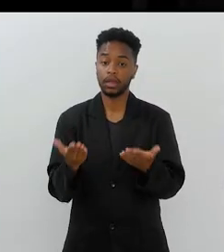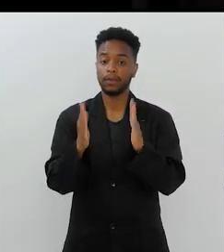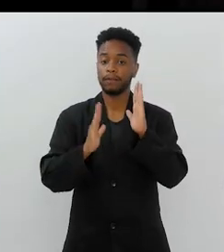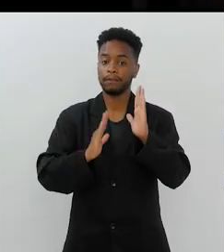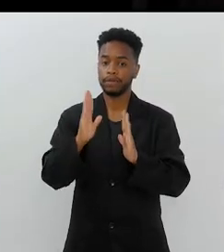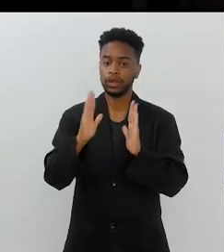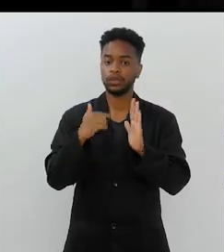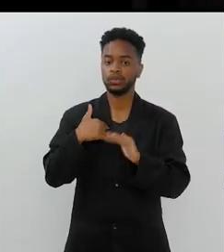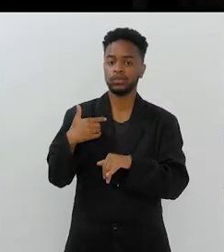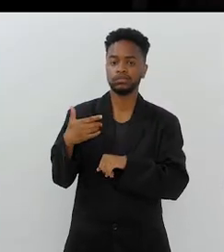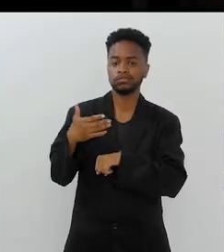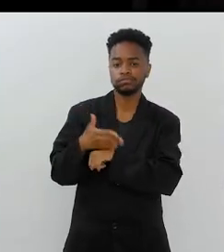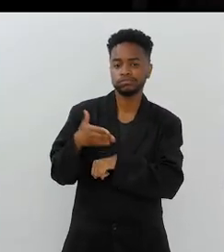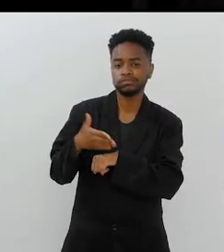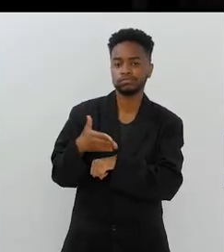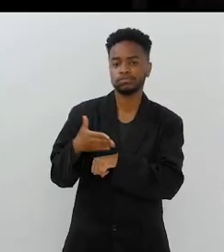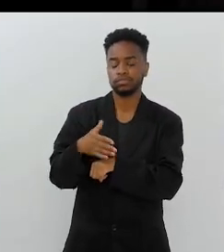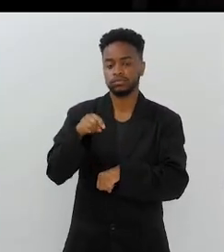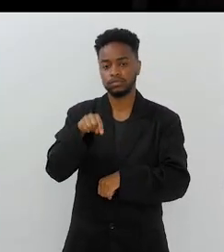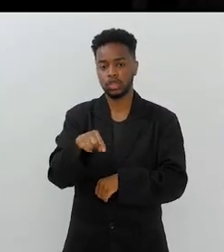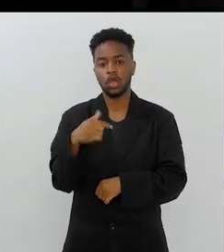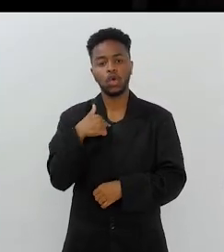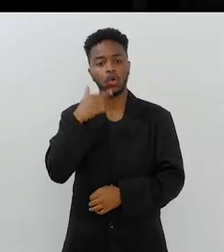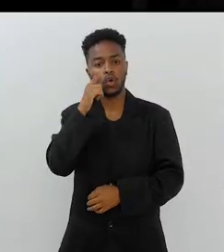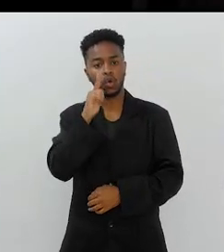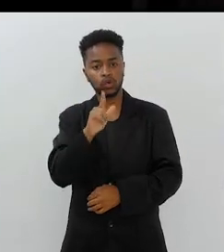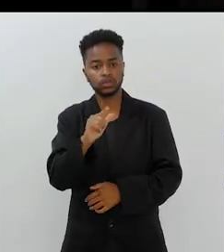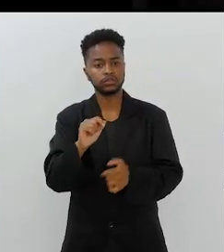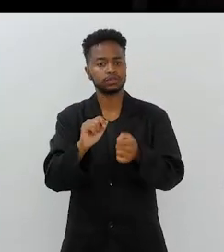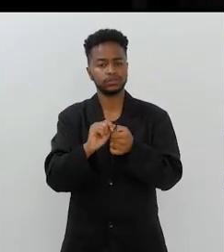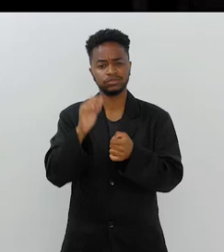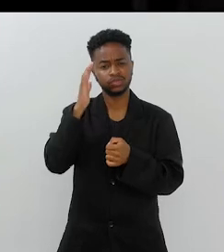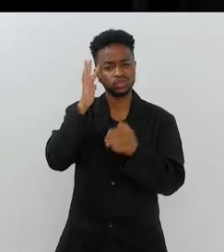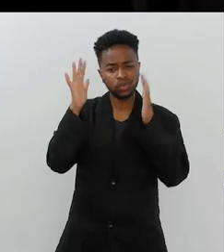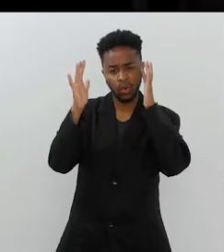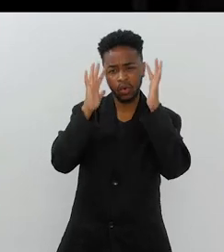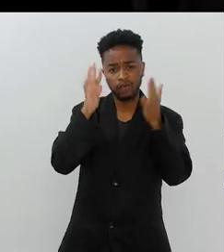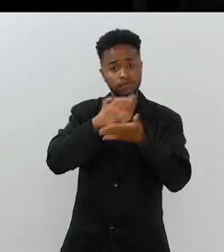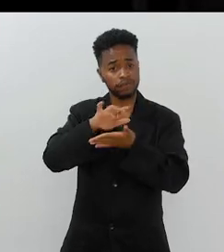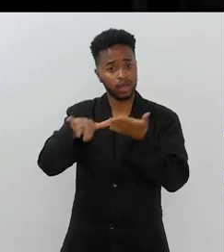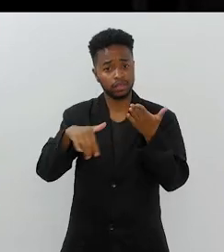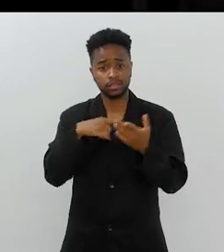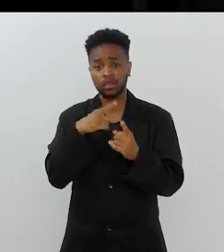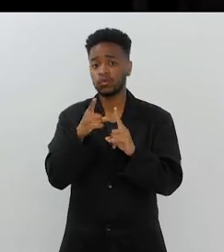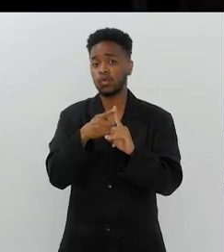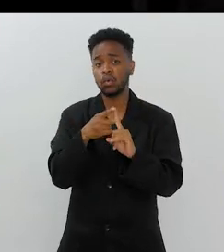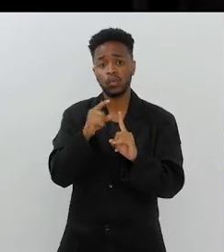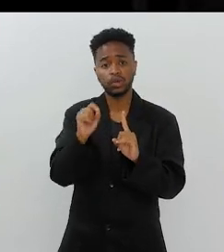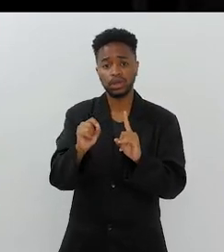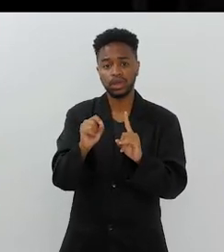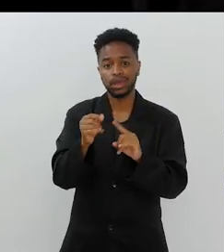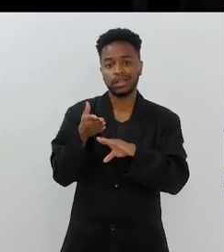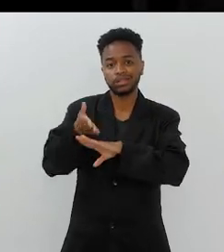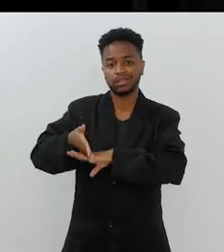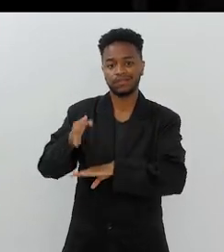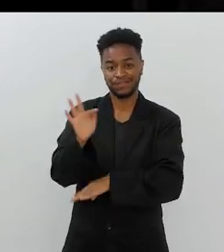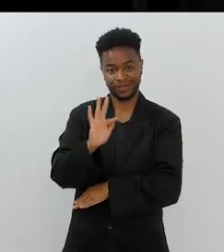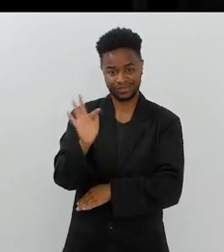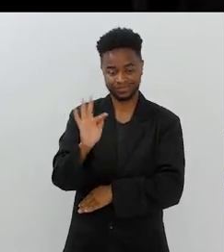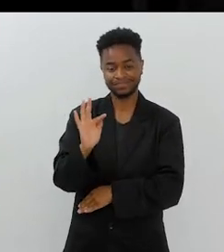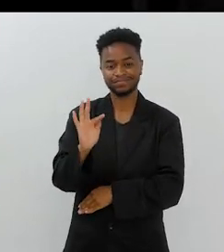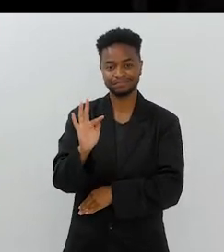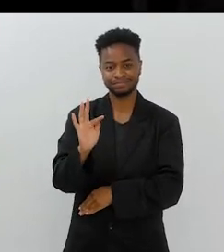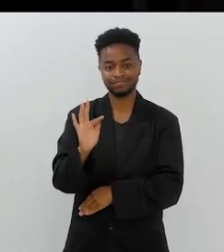disso, nesse período todo em que eu estou na Arquidiocese, eu consegui realizar grandes sonhos, que um deles era puxar a